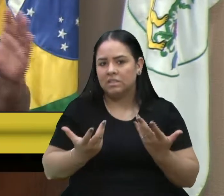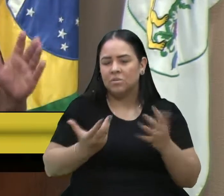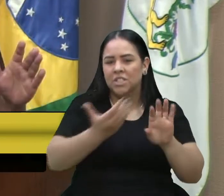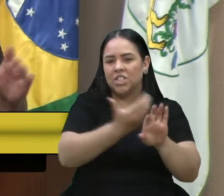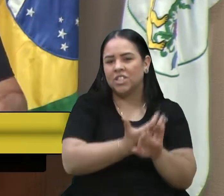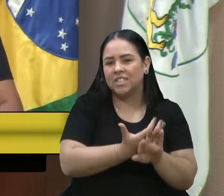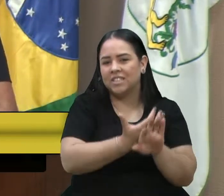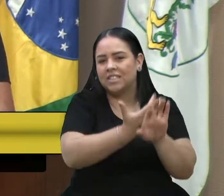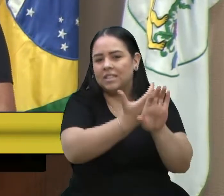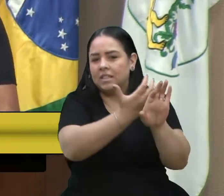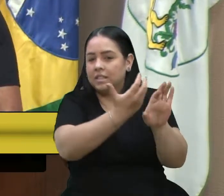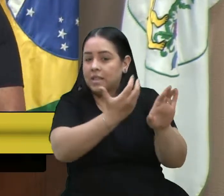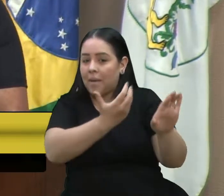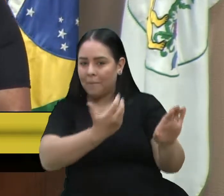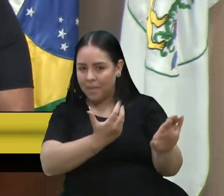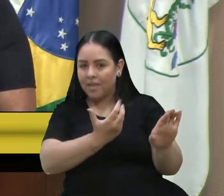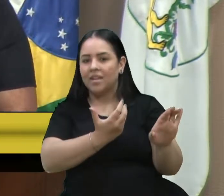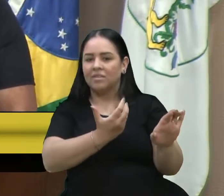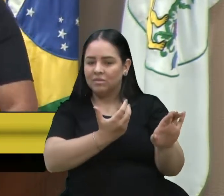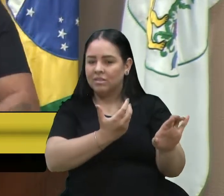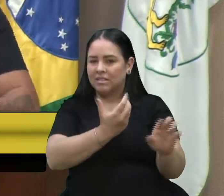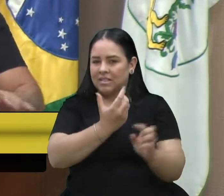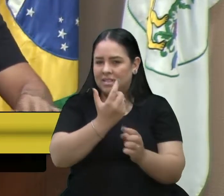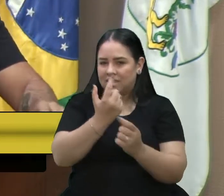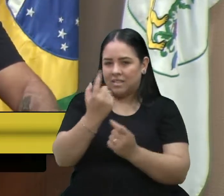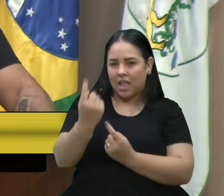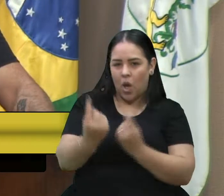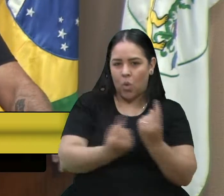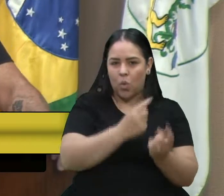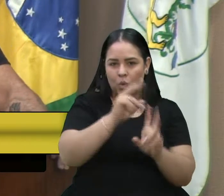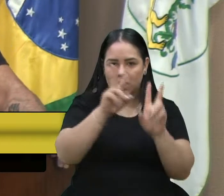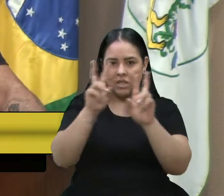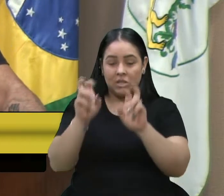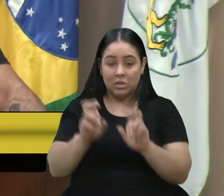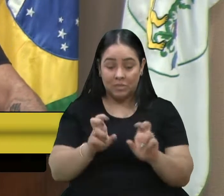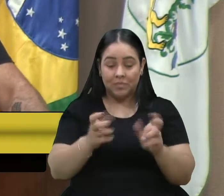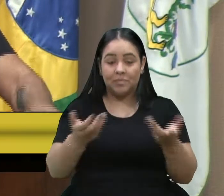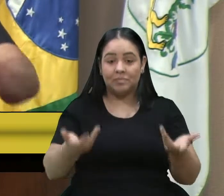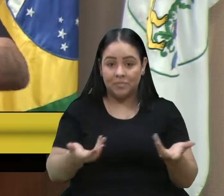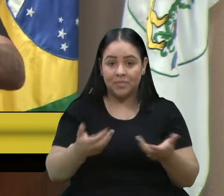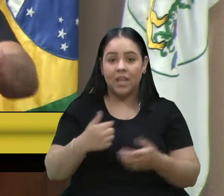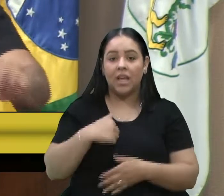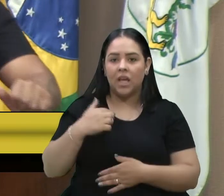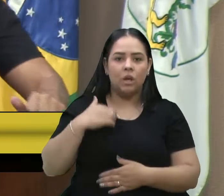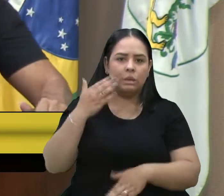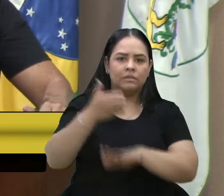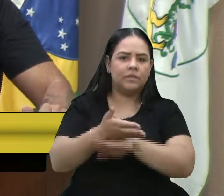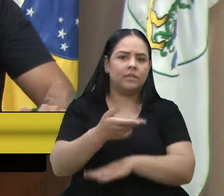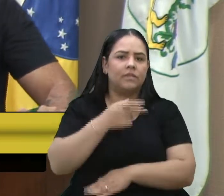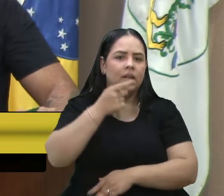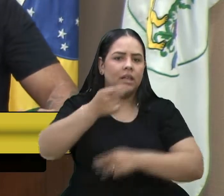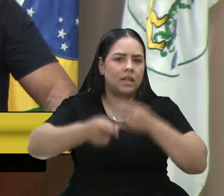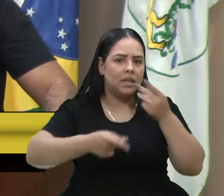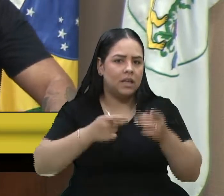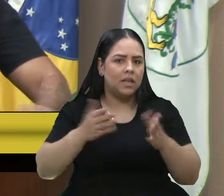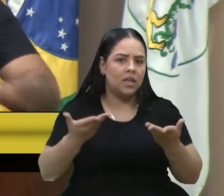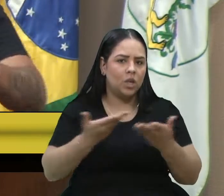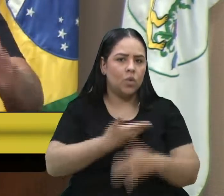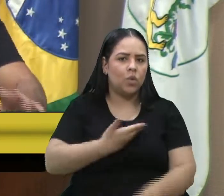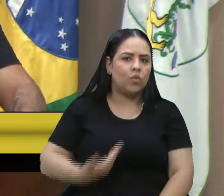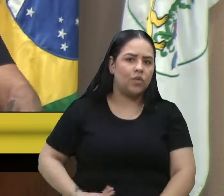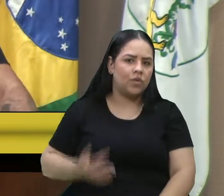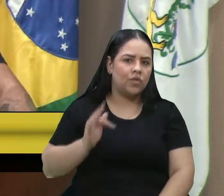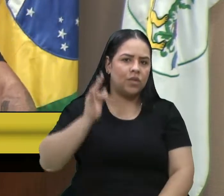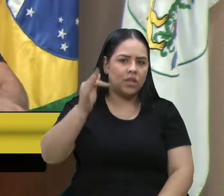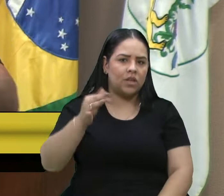nessas posições. Eu categorizei aqui o governo federal com